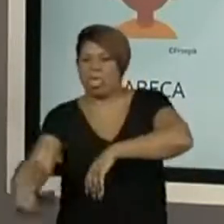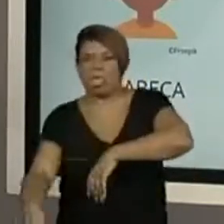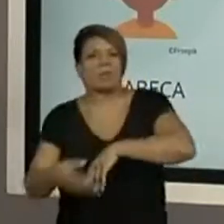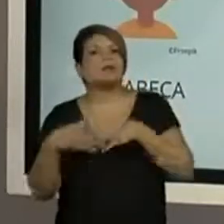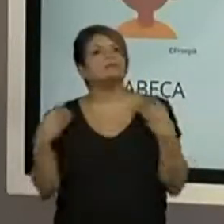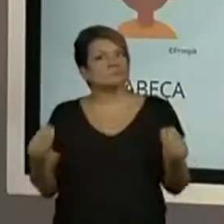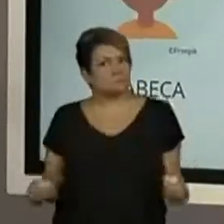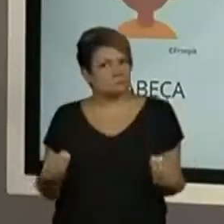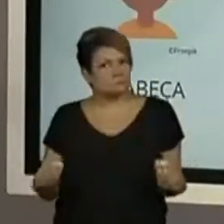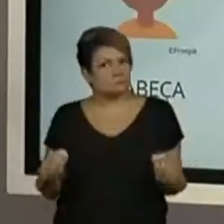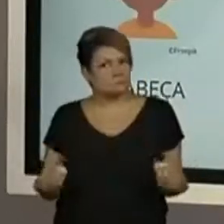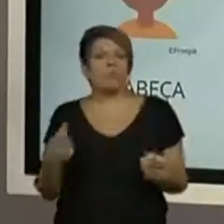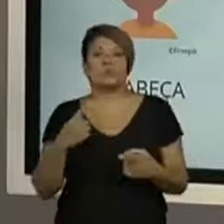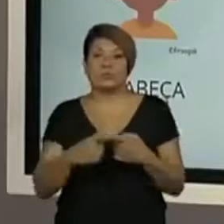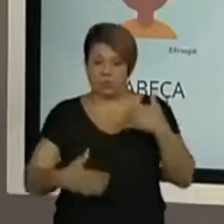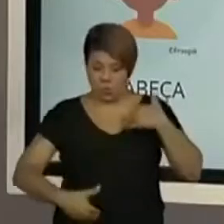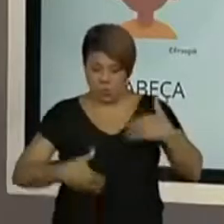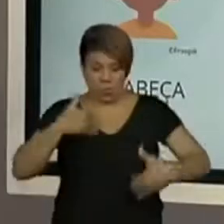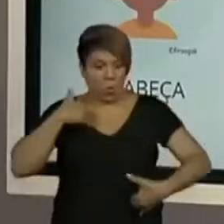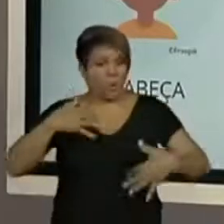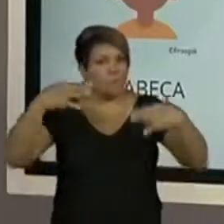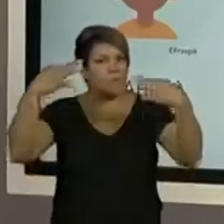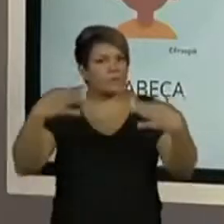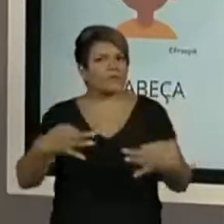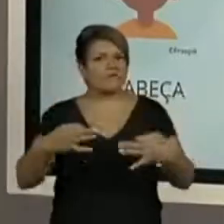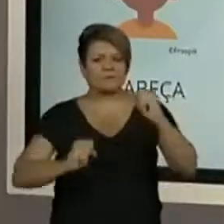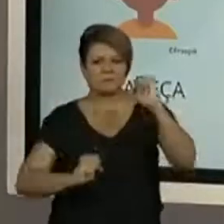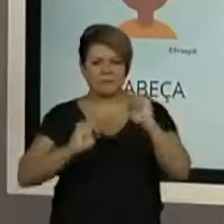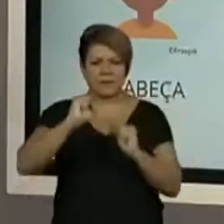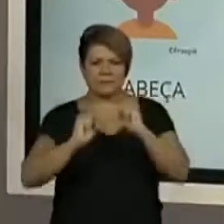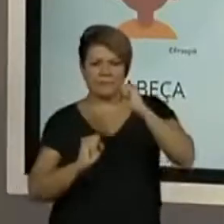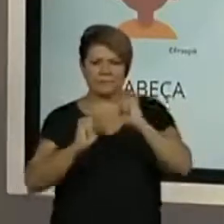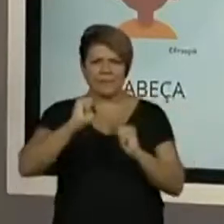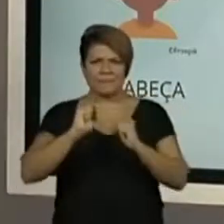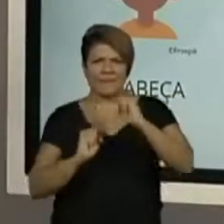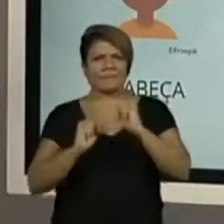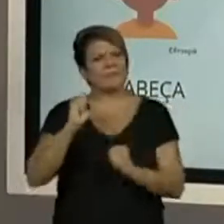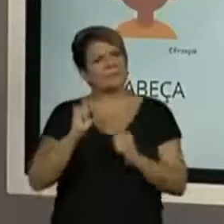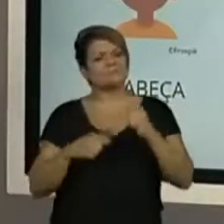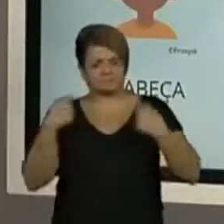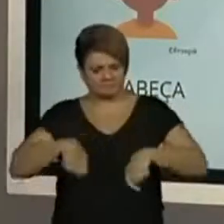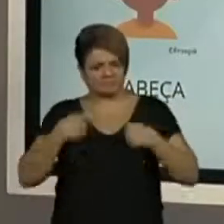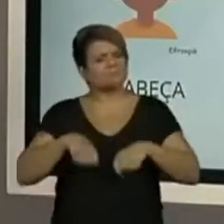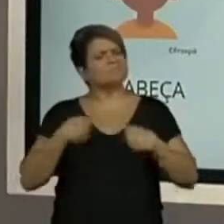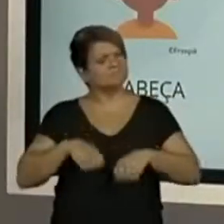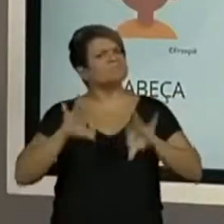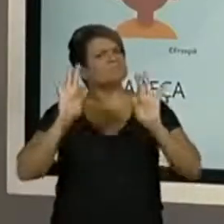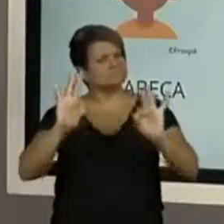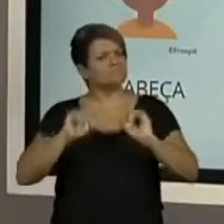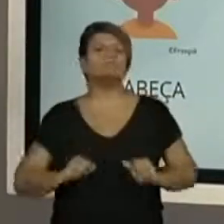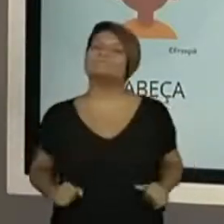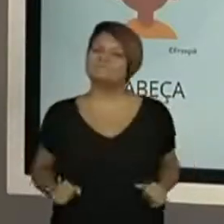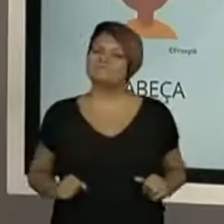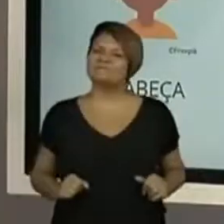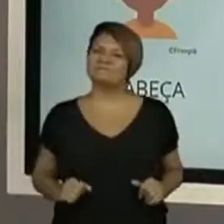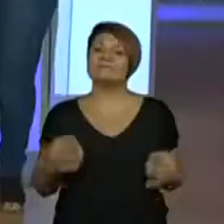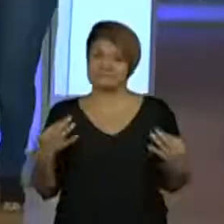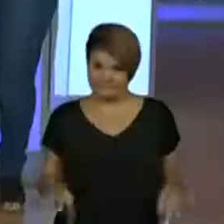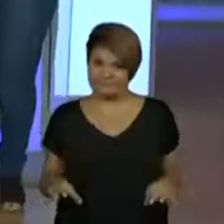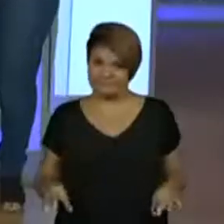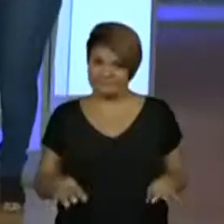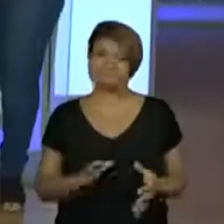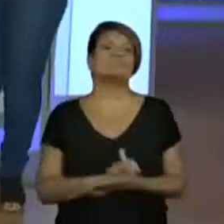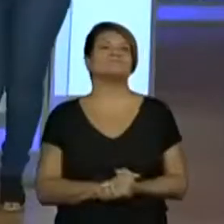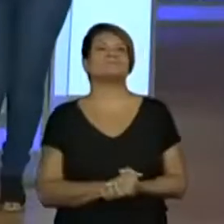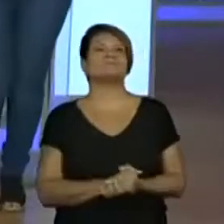o nosso corpo é uma máquina perfeita e precisa de todas as partes funcionando muito bem. Certo, professora Viviane? Por